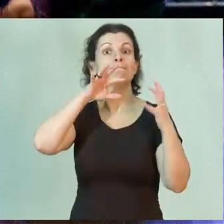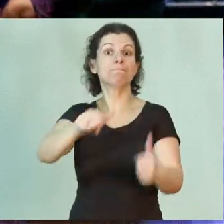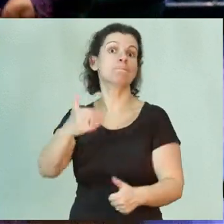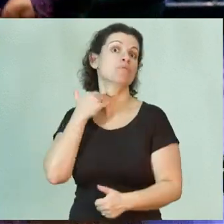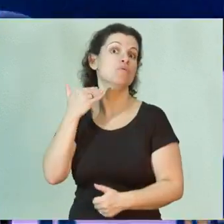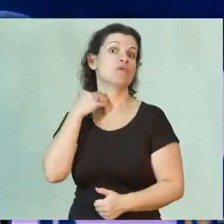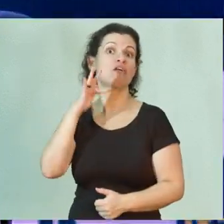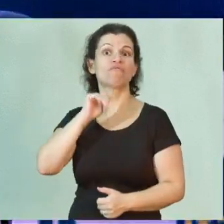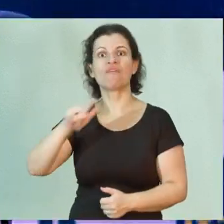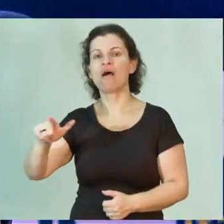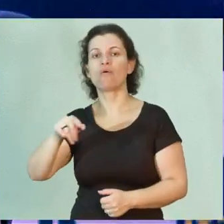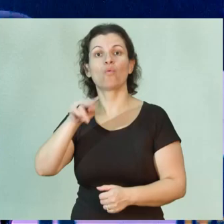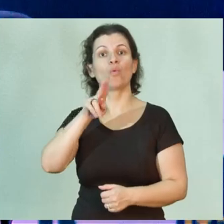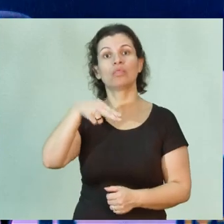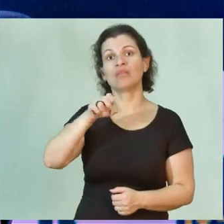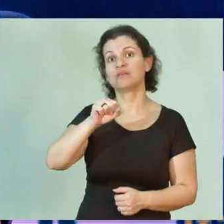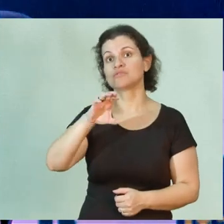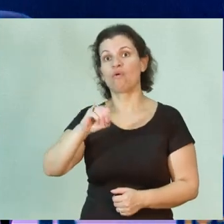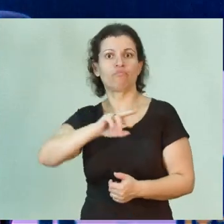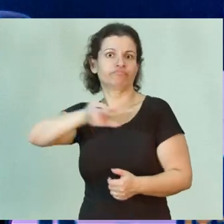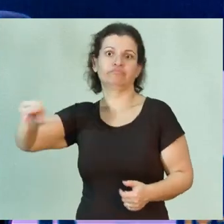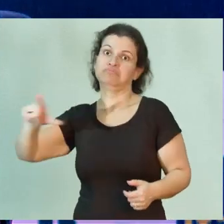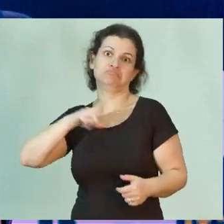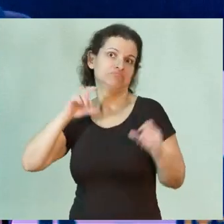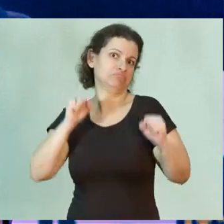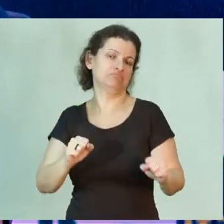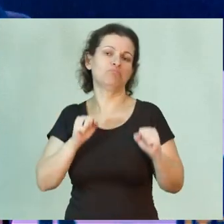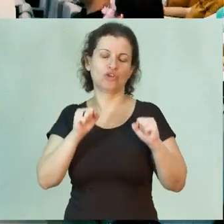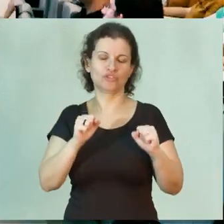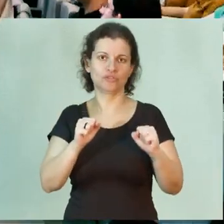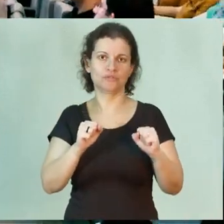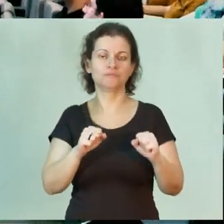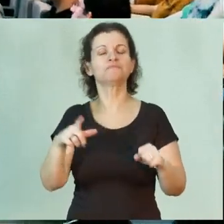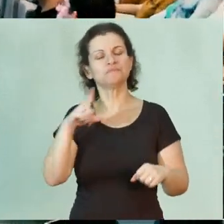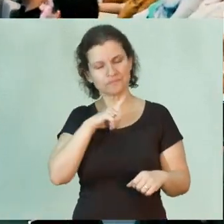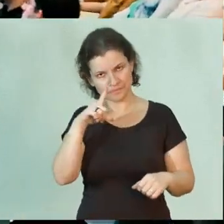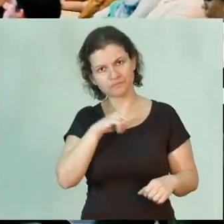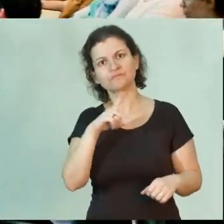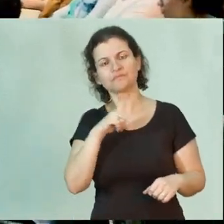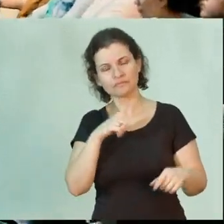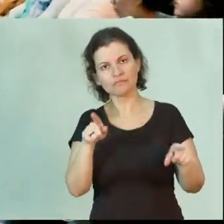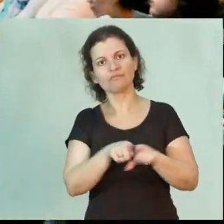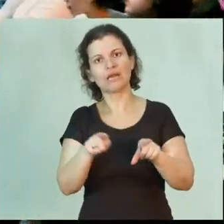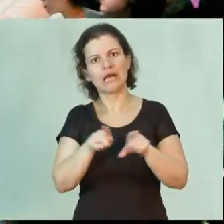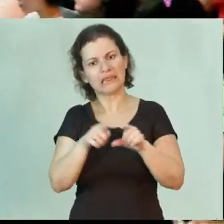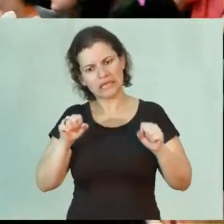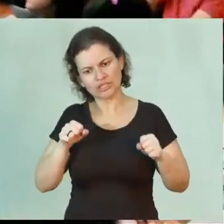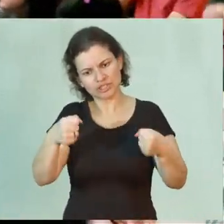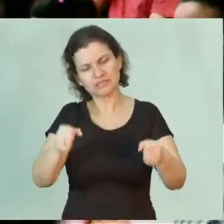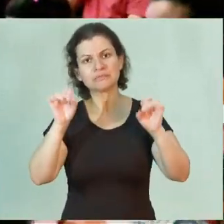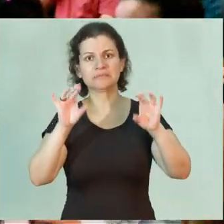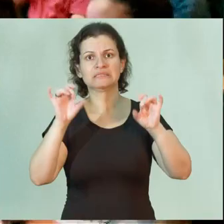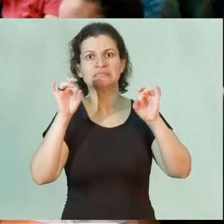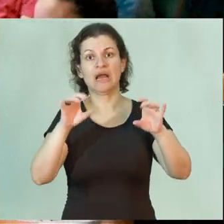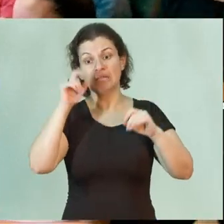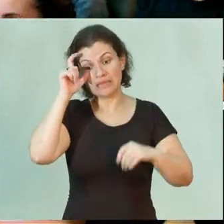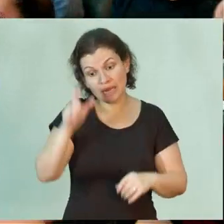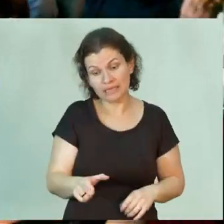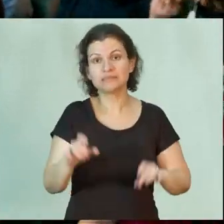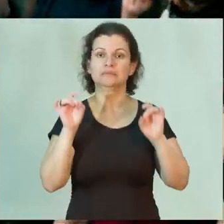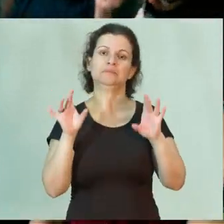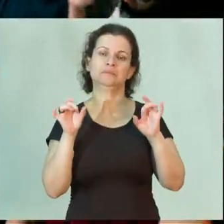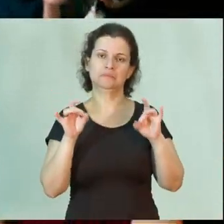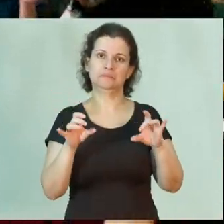para a FAO, vão para a Unesco e assim por diante. A gente tem uma dedicação especial, um interesse